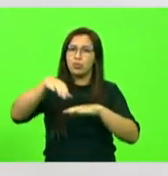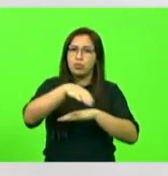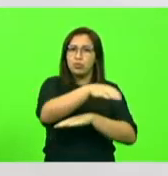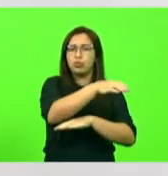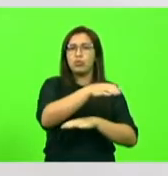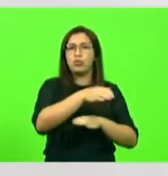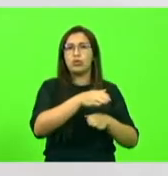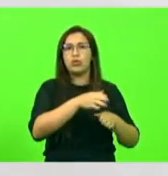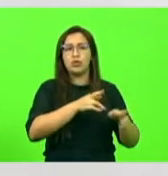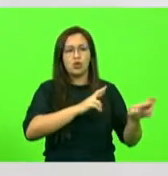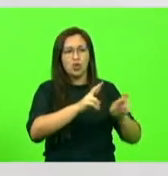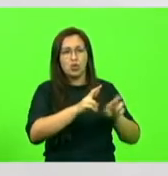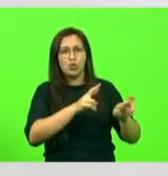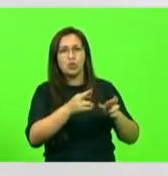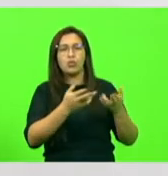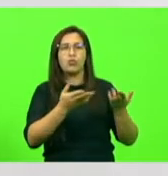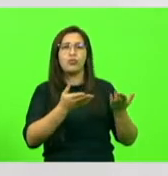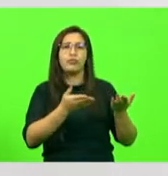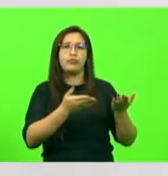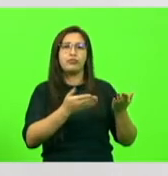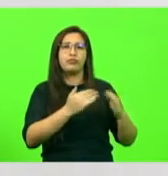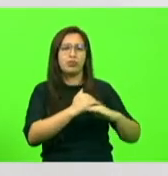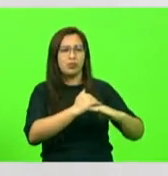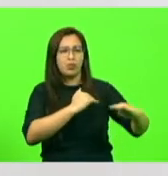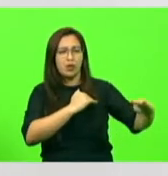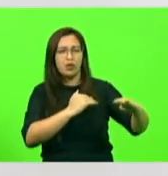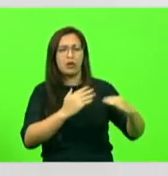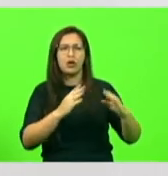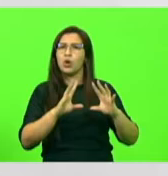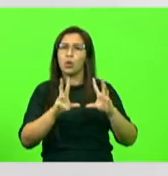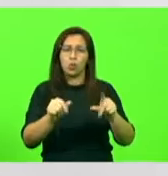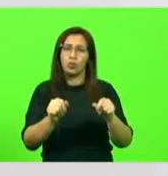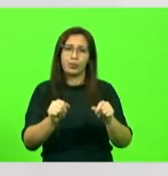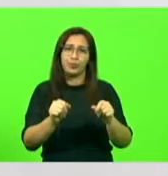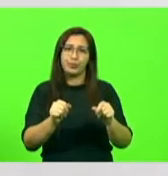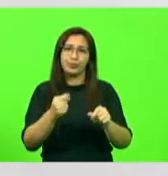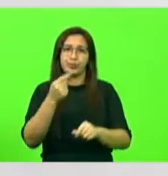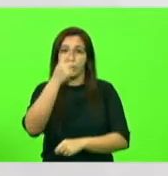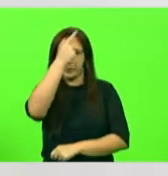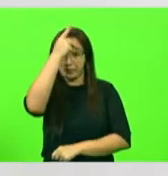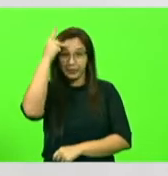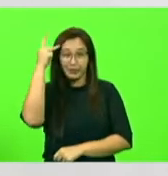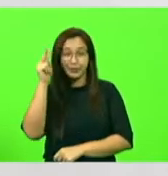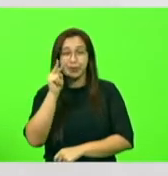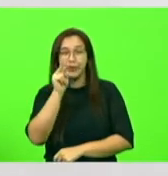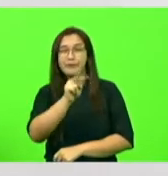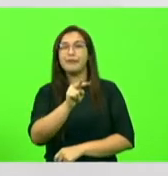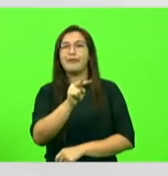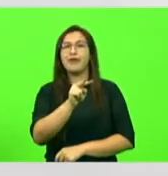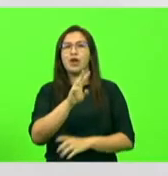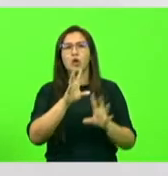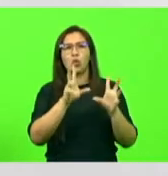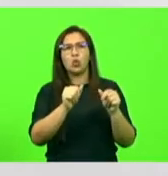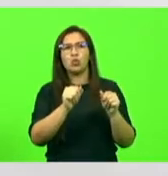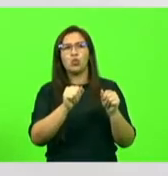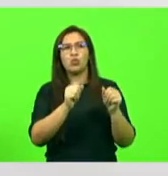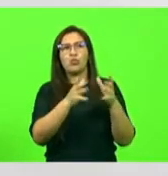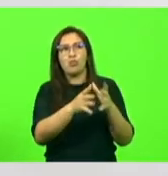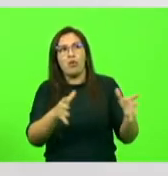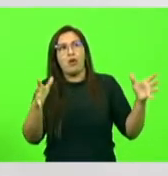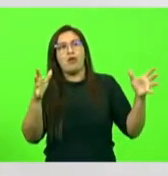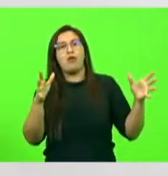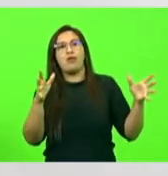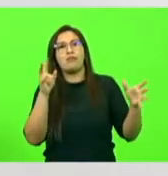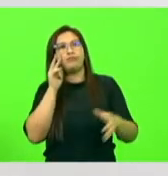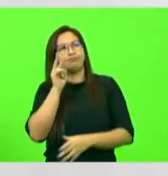fora do carrossel, rodovia, então as pessoas não veem. Mas, quando a gente começar a ver aquela estrutura gigante ali do